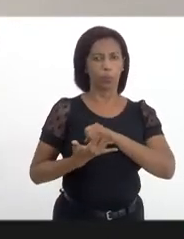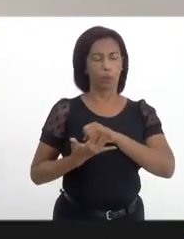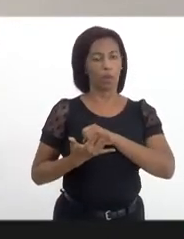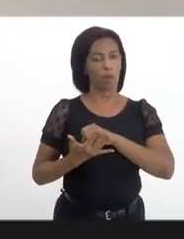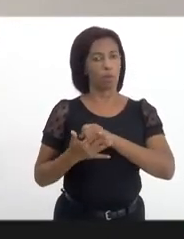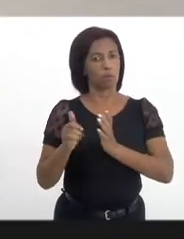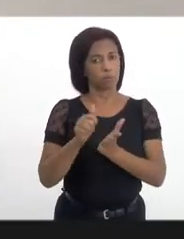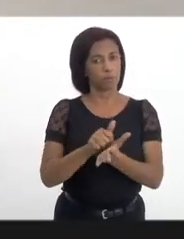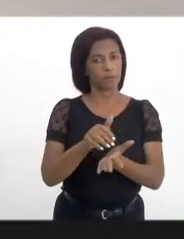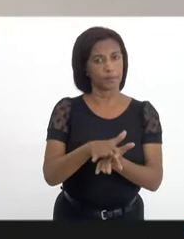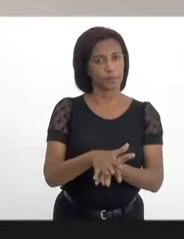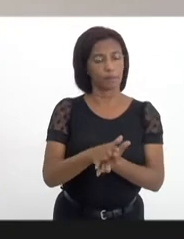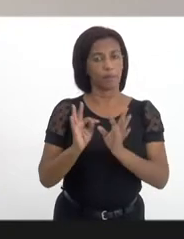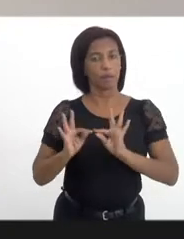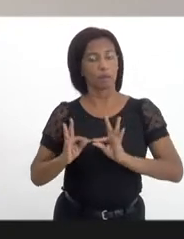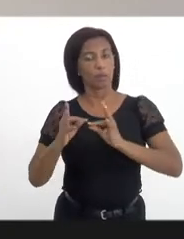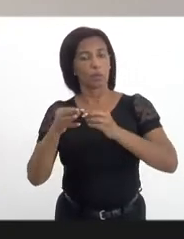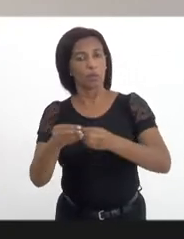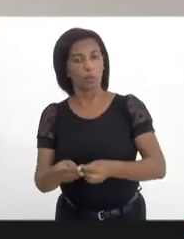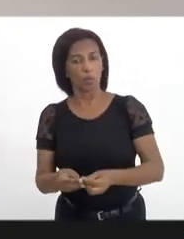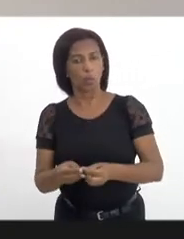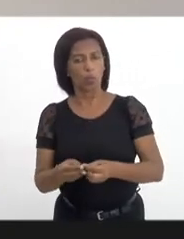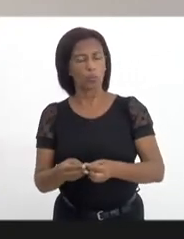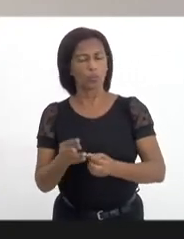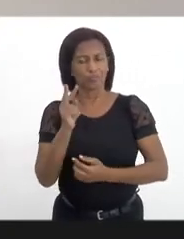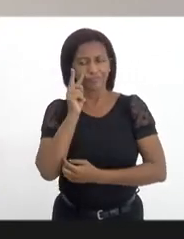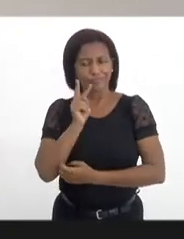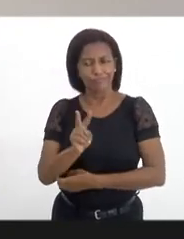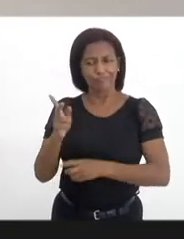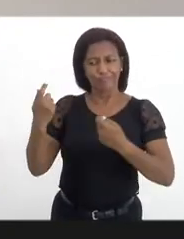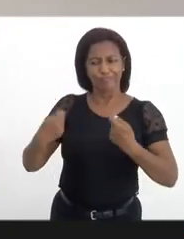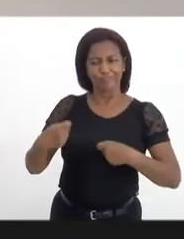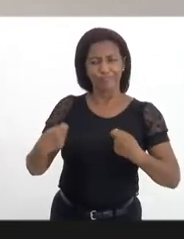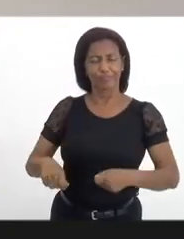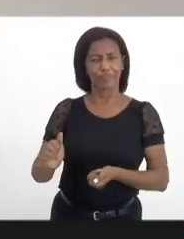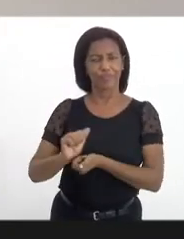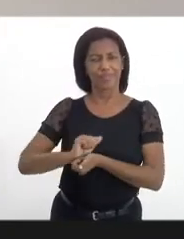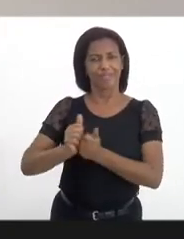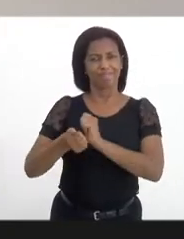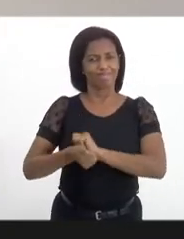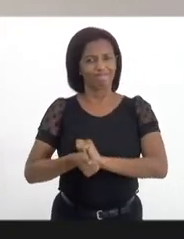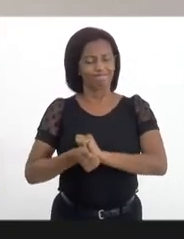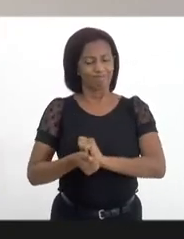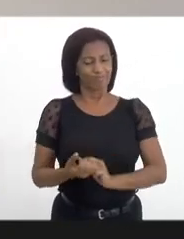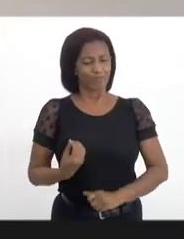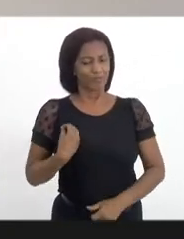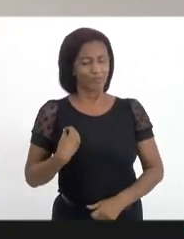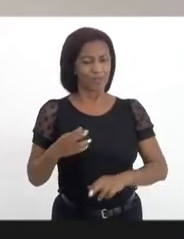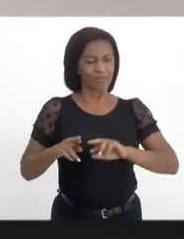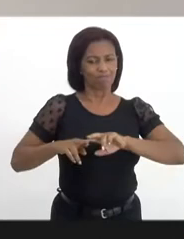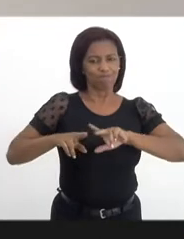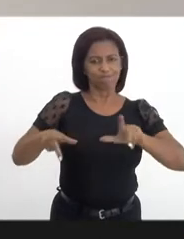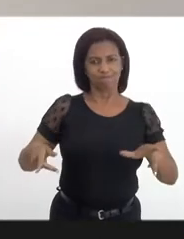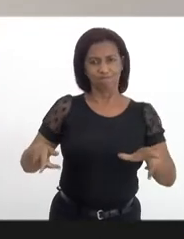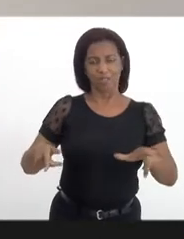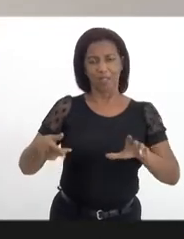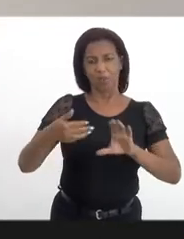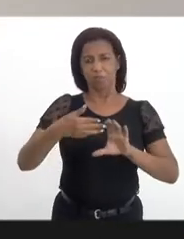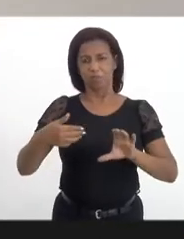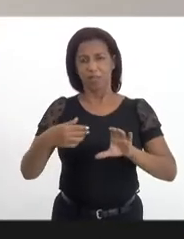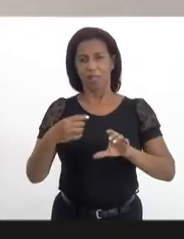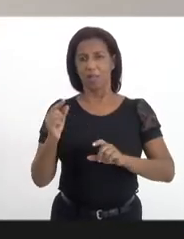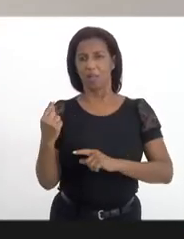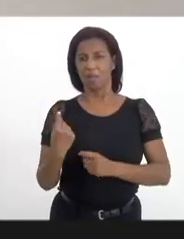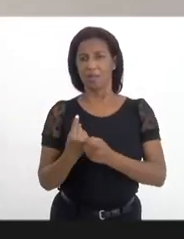-19, todos viram a necessidade de se adaptar a um novo estilo de vida, caracterizando pelo isolamento